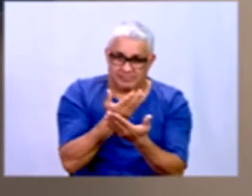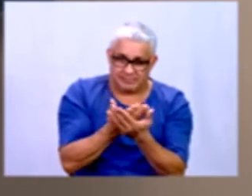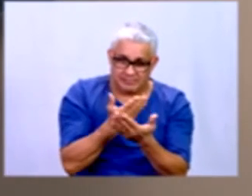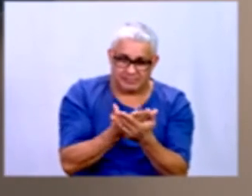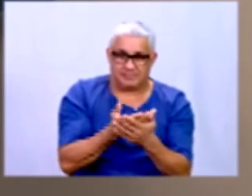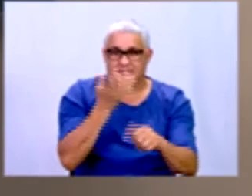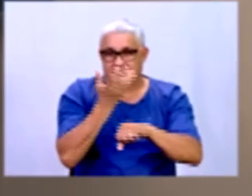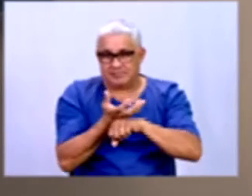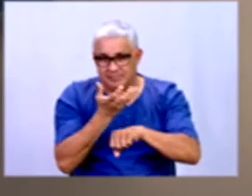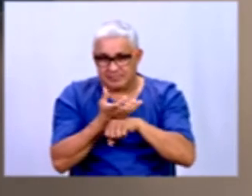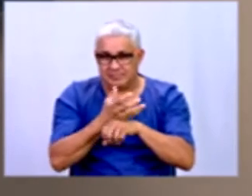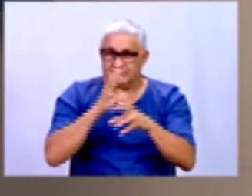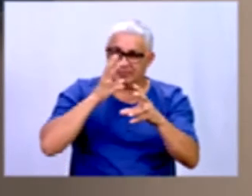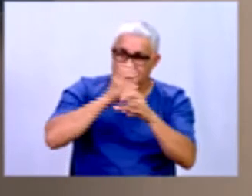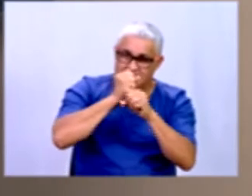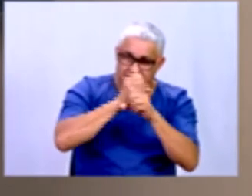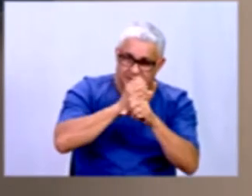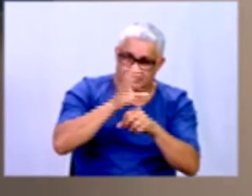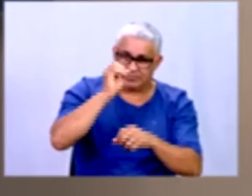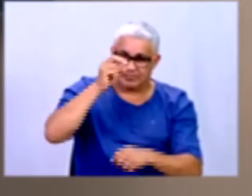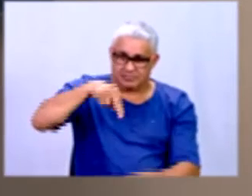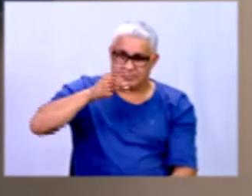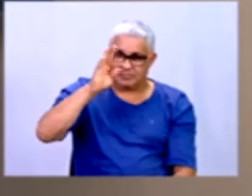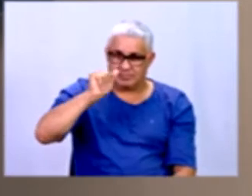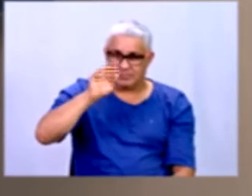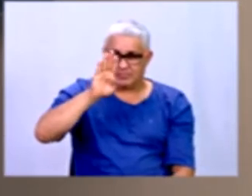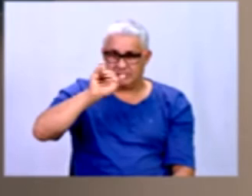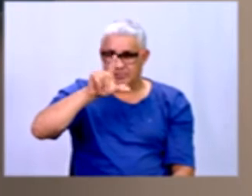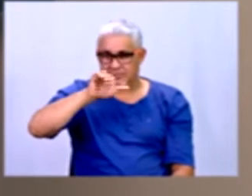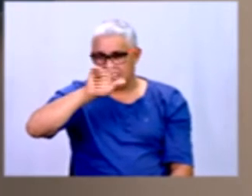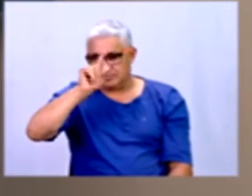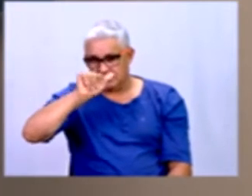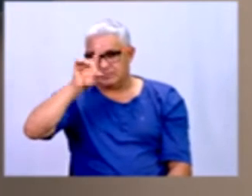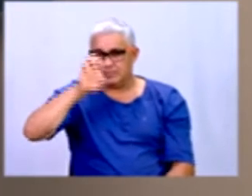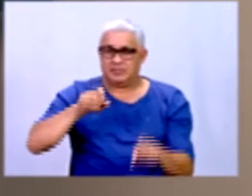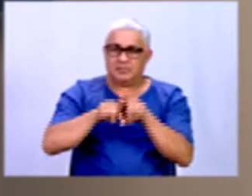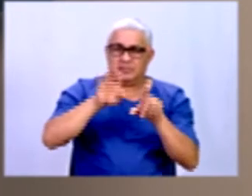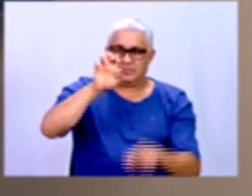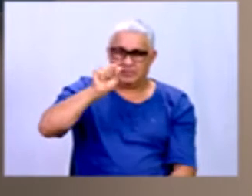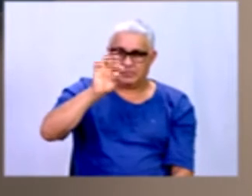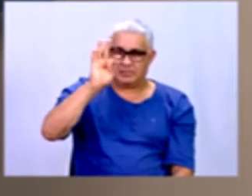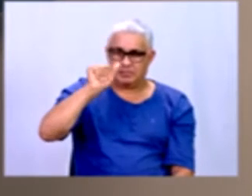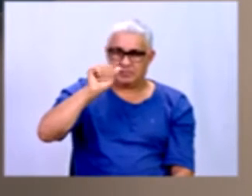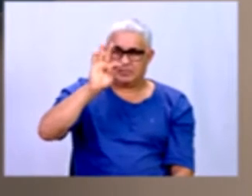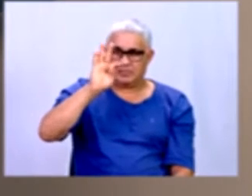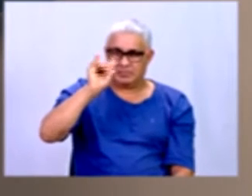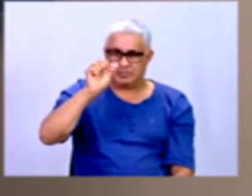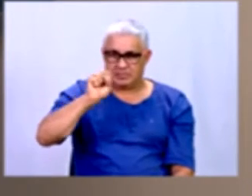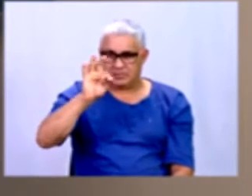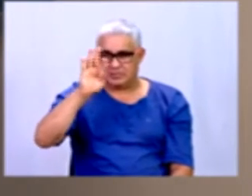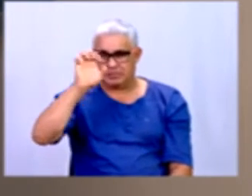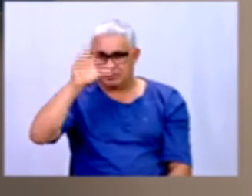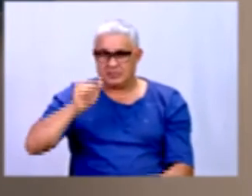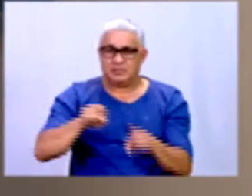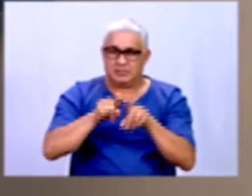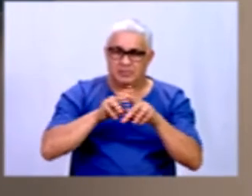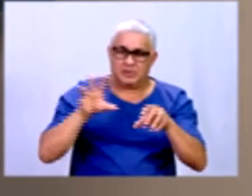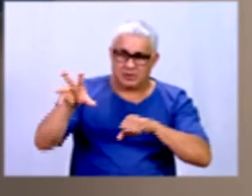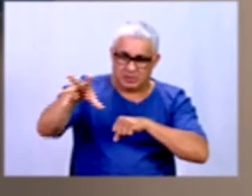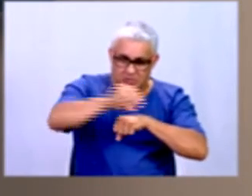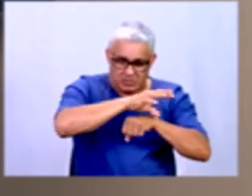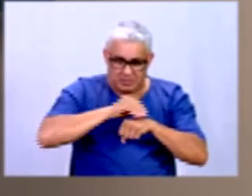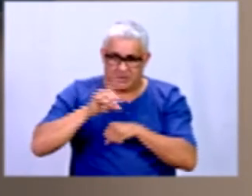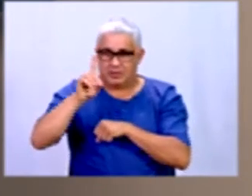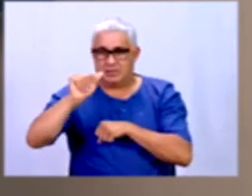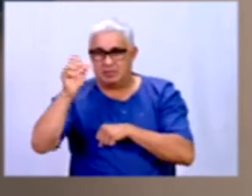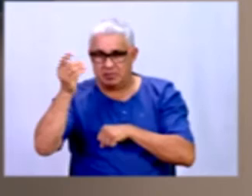contabilidade, que vocês viram agora há pouco, de estatística, tudo isso que vocês estão aprendendo, a coleta de dados, como que faz para administrar,